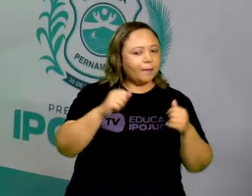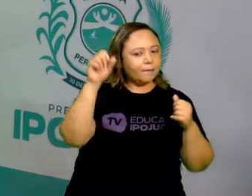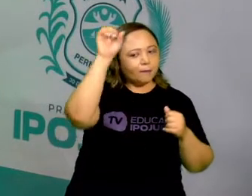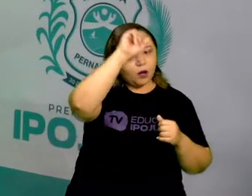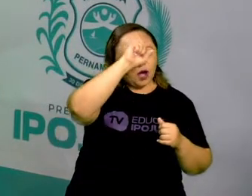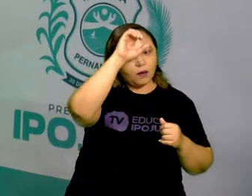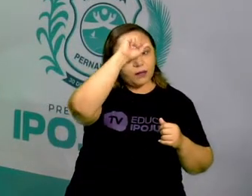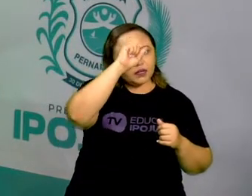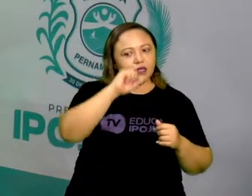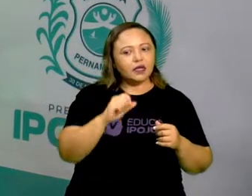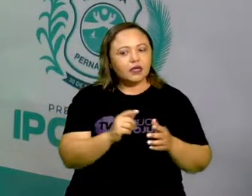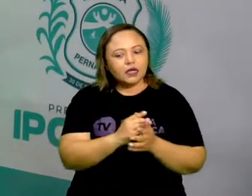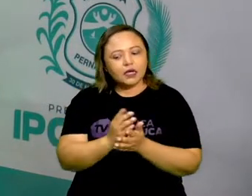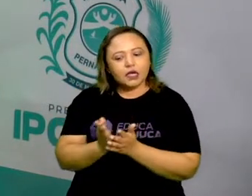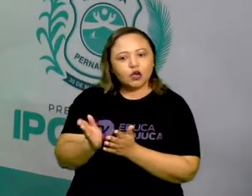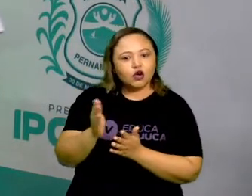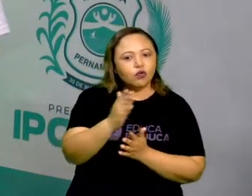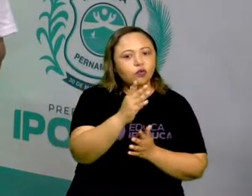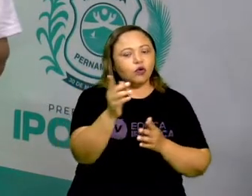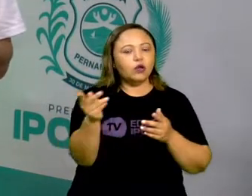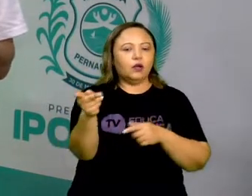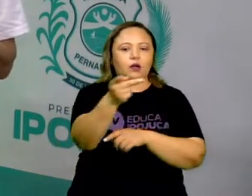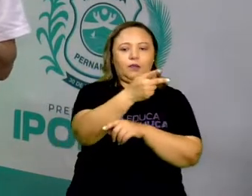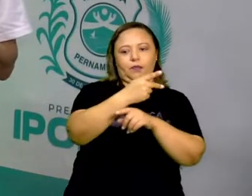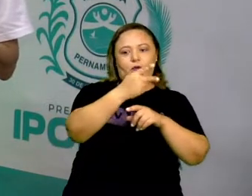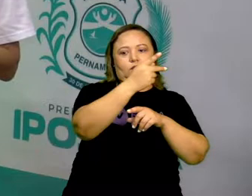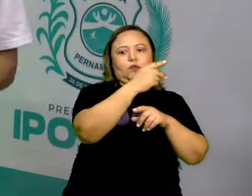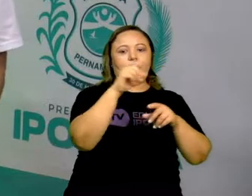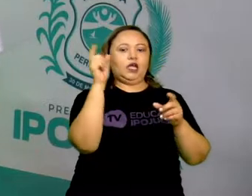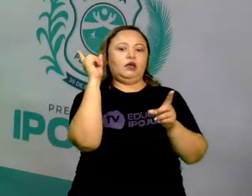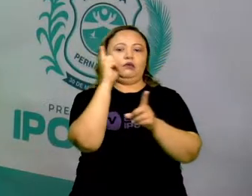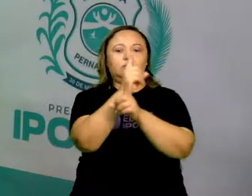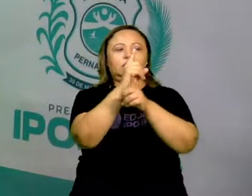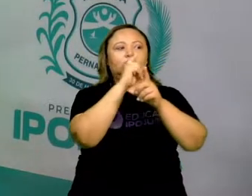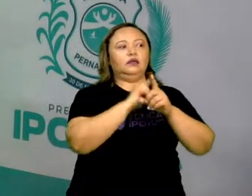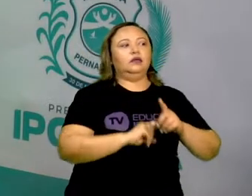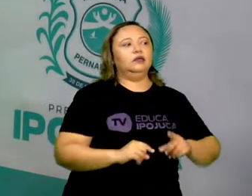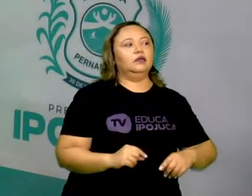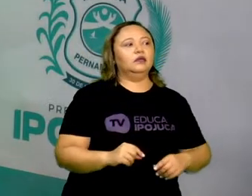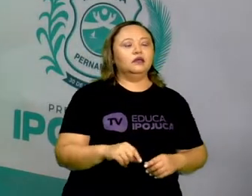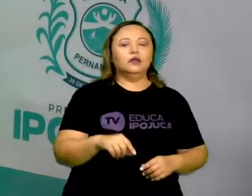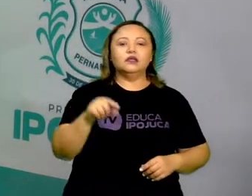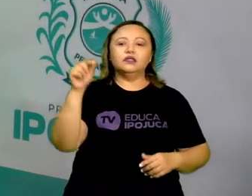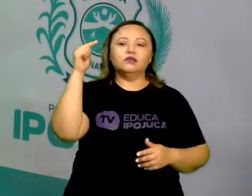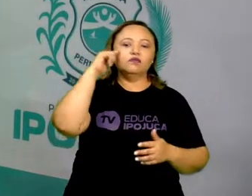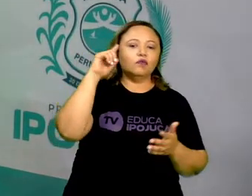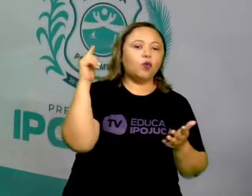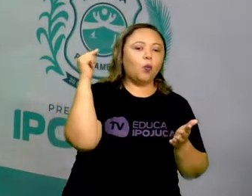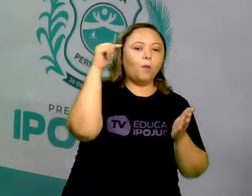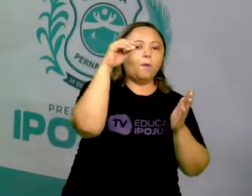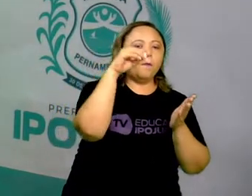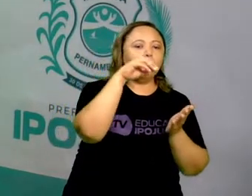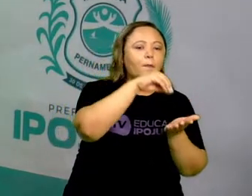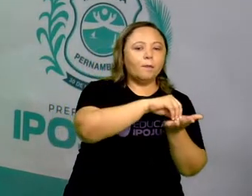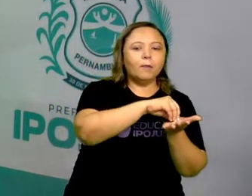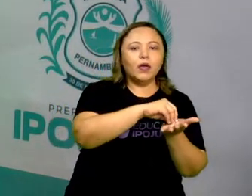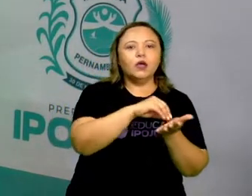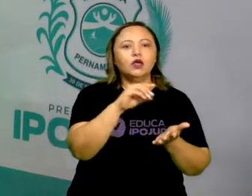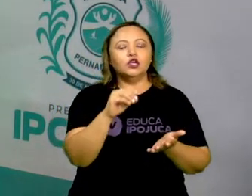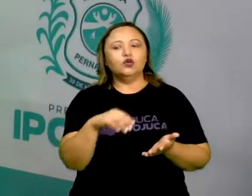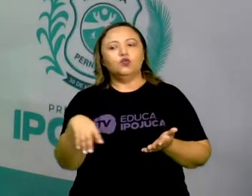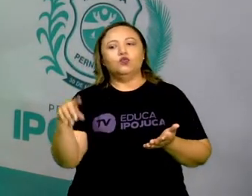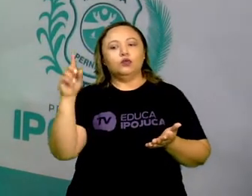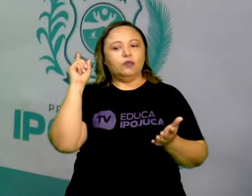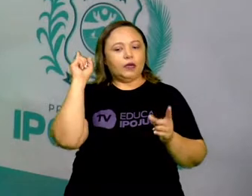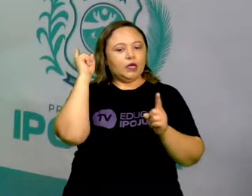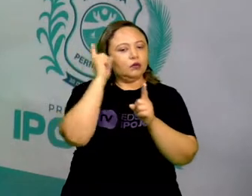ou ter uma boa concentração para poder localizar, né? Isso, se eu for no centro ou na parte de cima, na